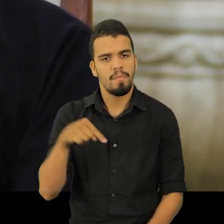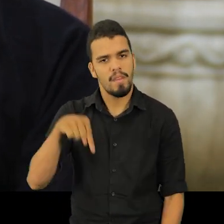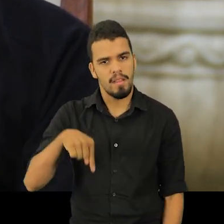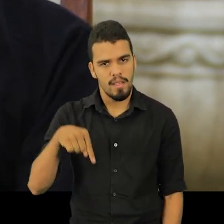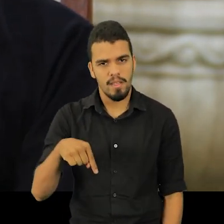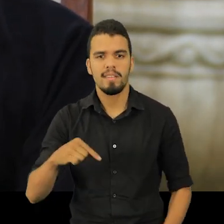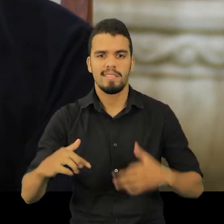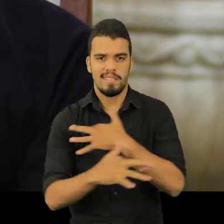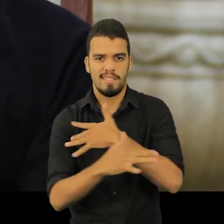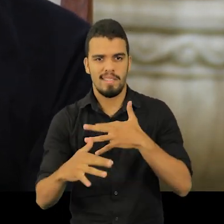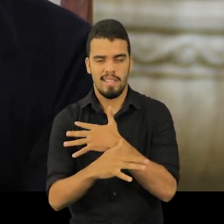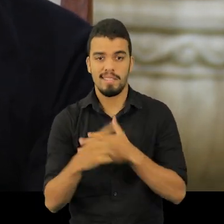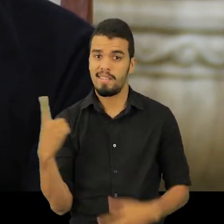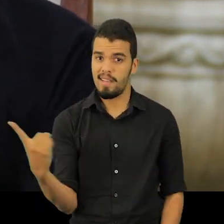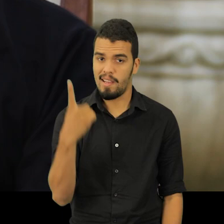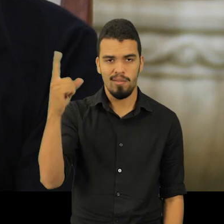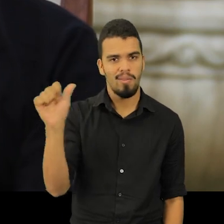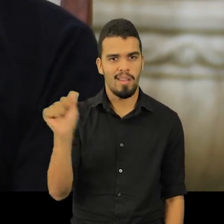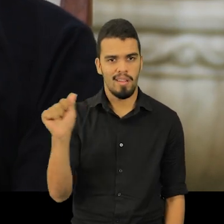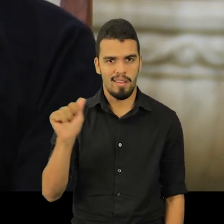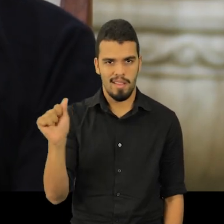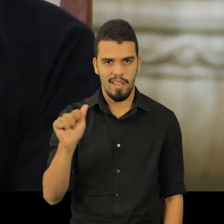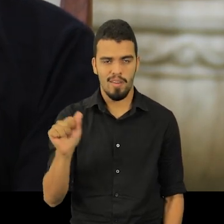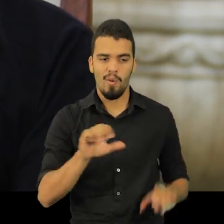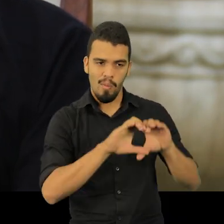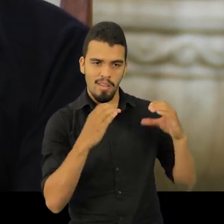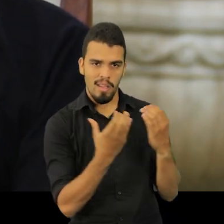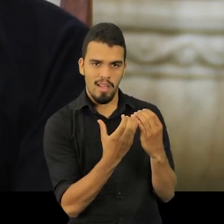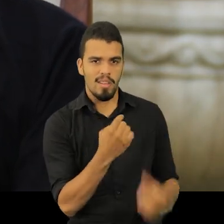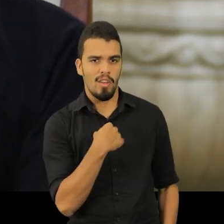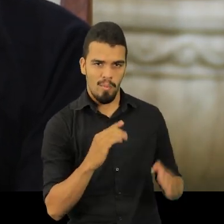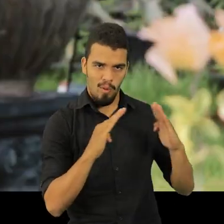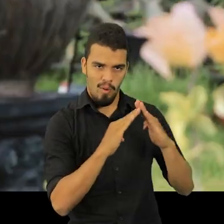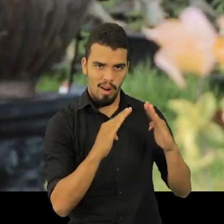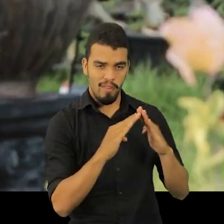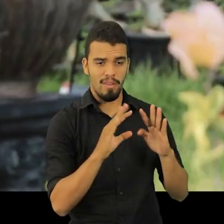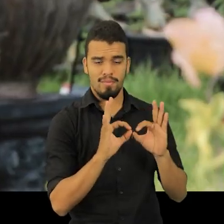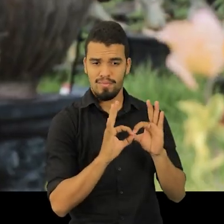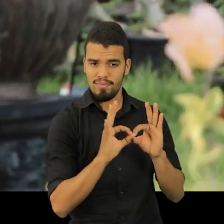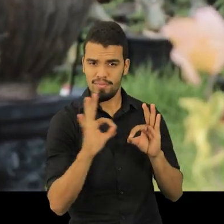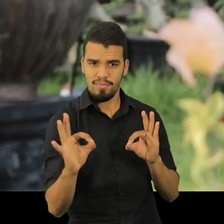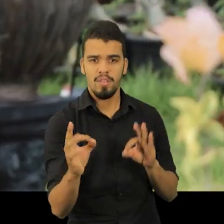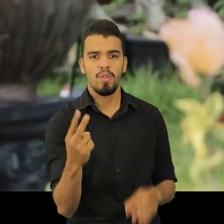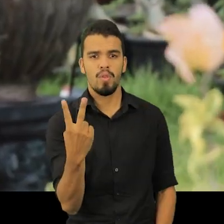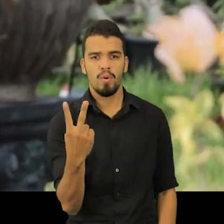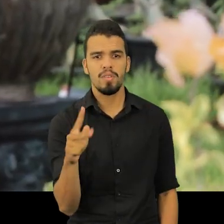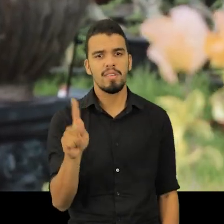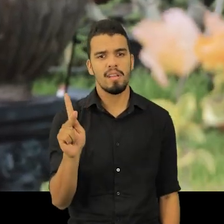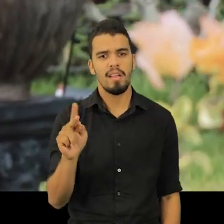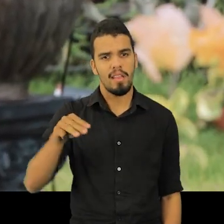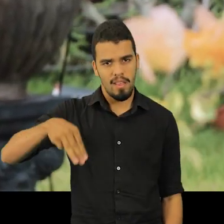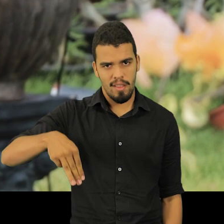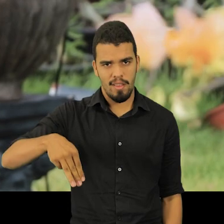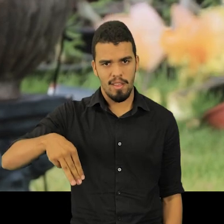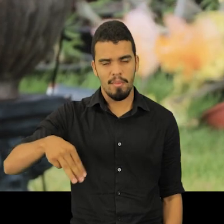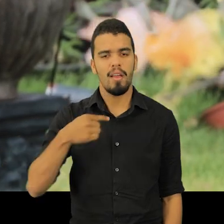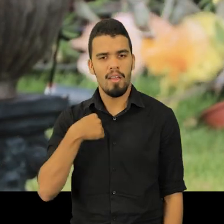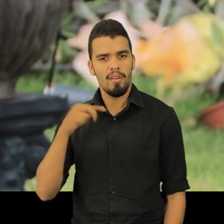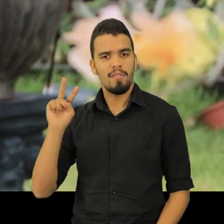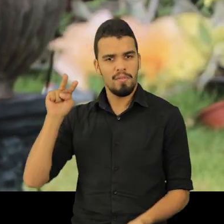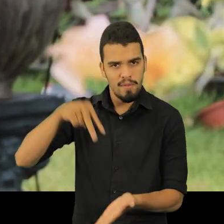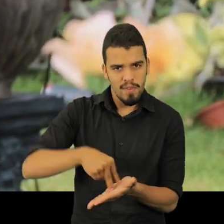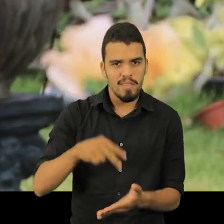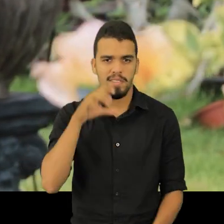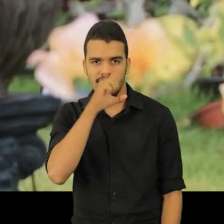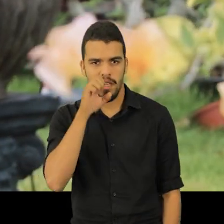cidade de Alta Alegre, que na época era 12 quilômetros lá da comunidade que eu morava. Vinha para cá aos finais de semana para